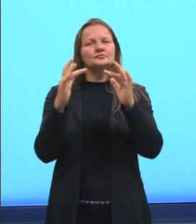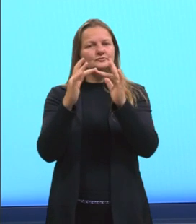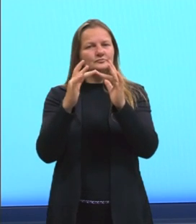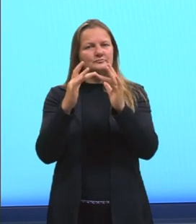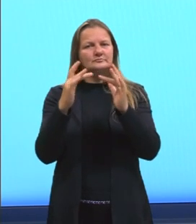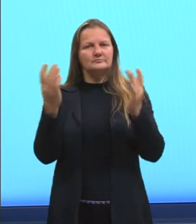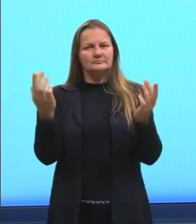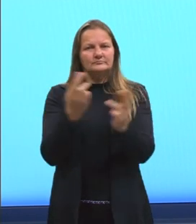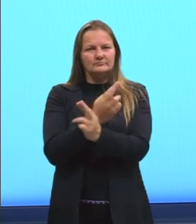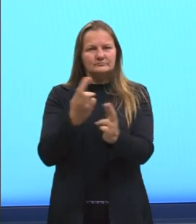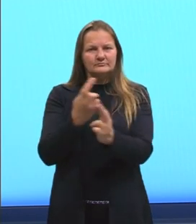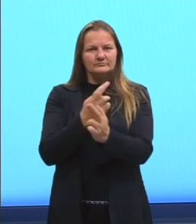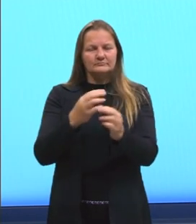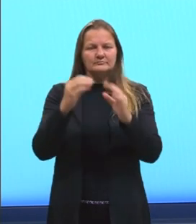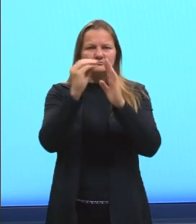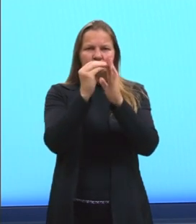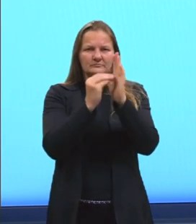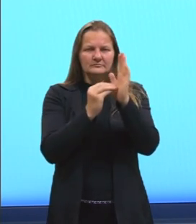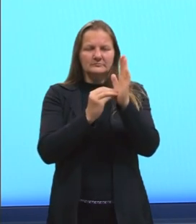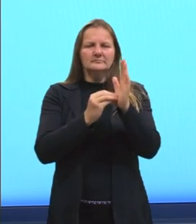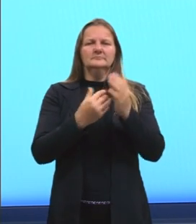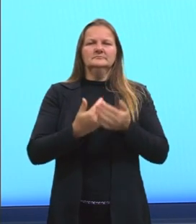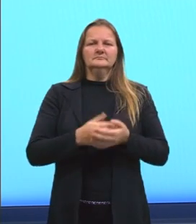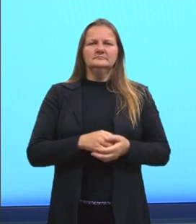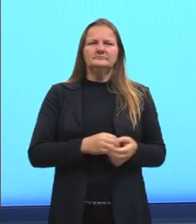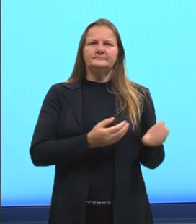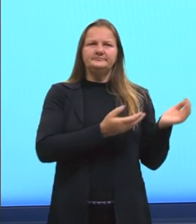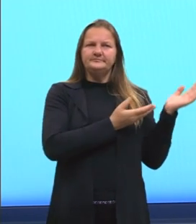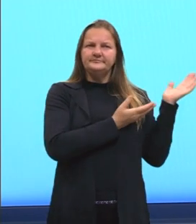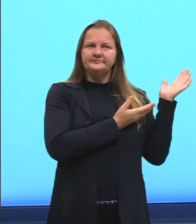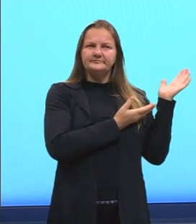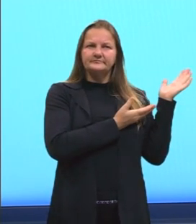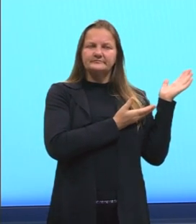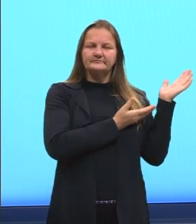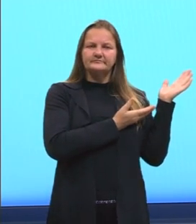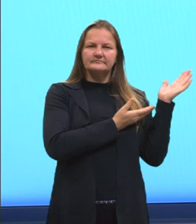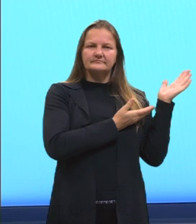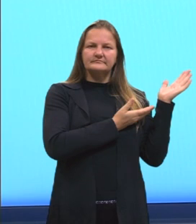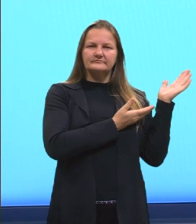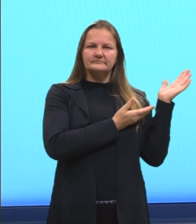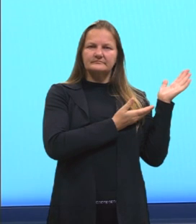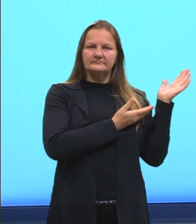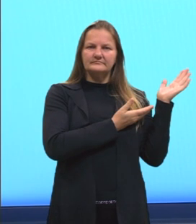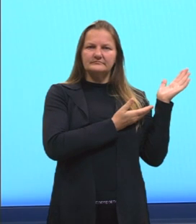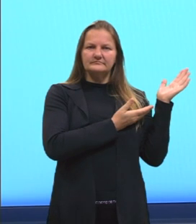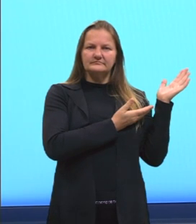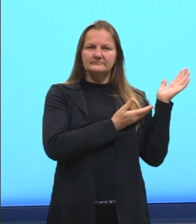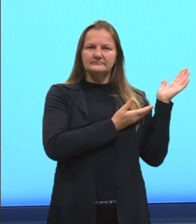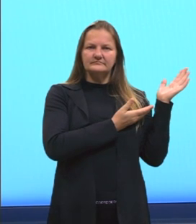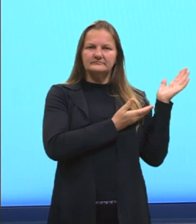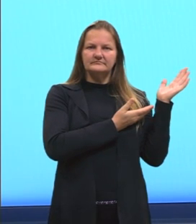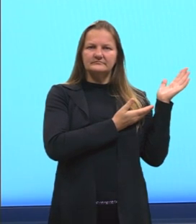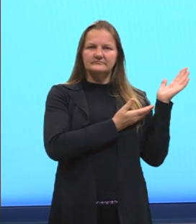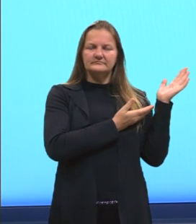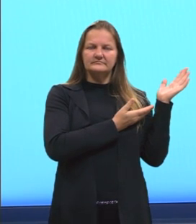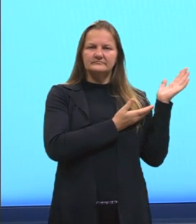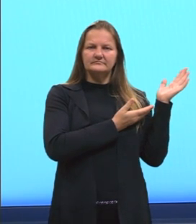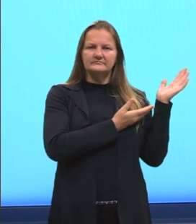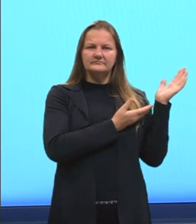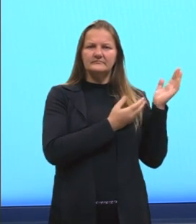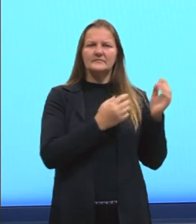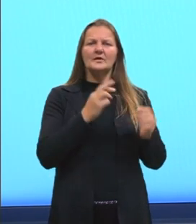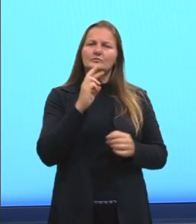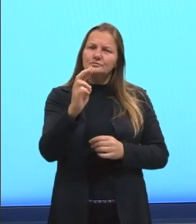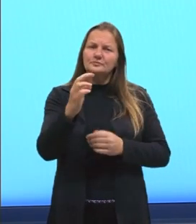ser relacionada à matéria, né, alguma coisa, entre em contato com esse pré, com esse Instagram, que nós conseguimos aí